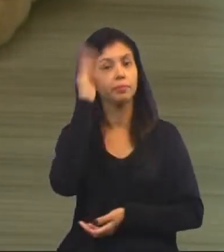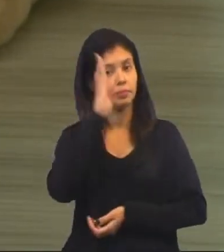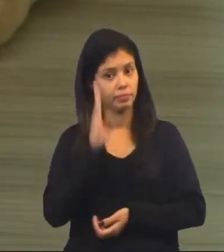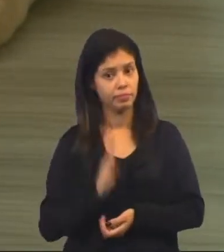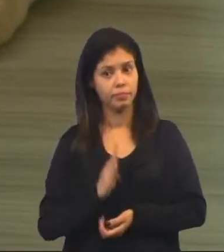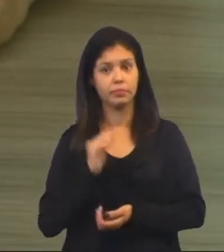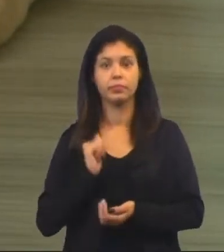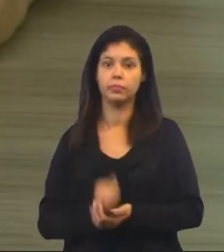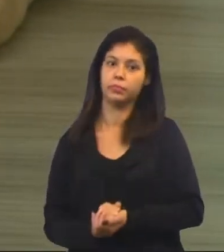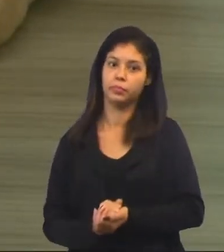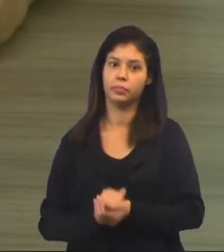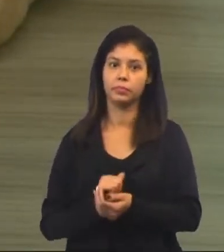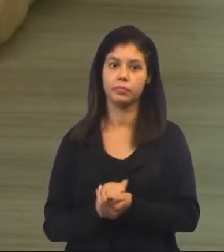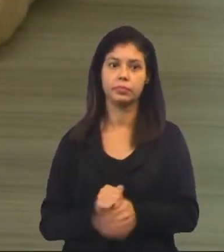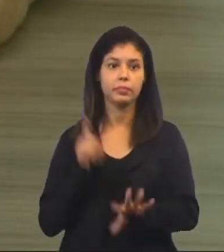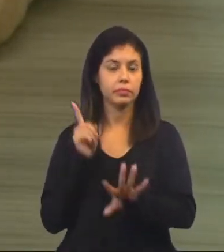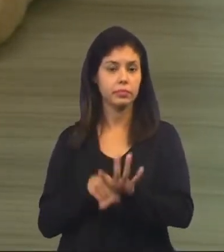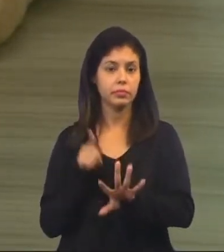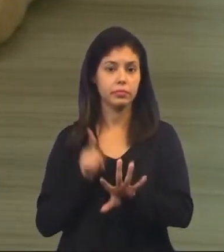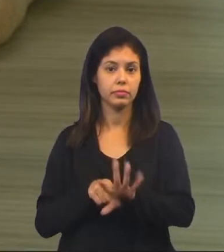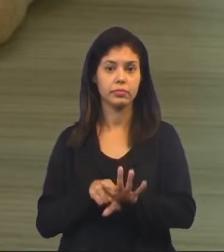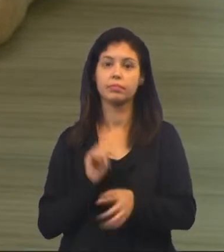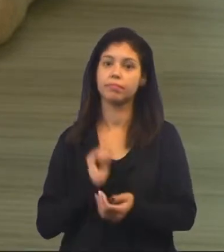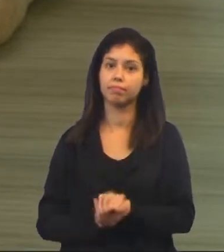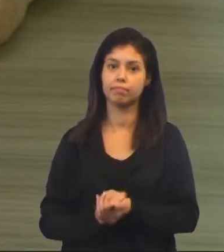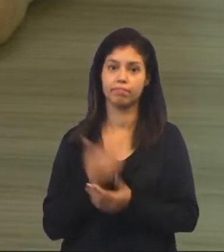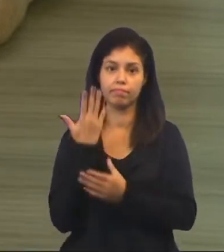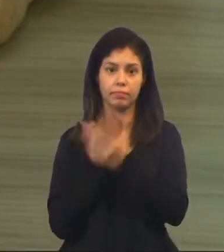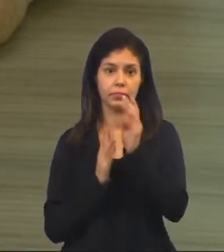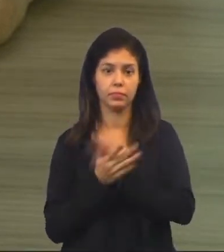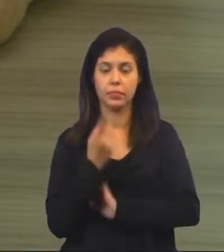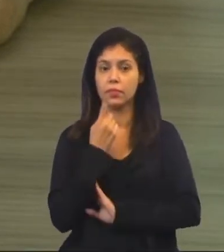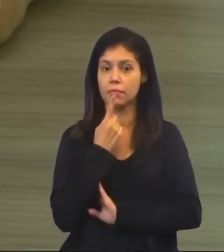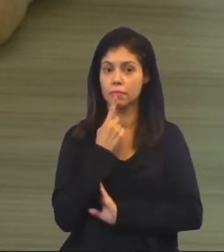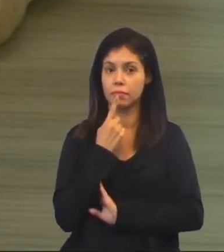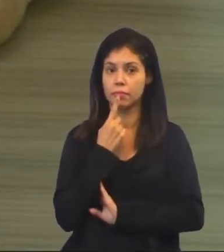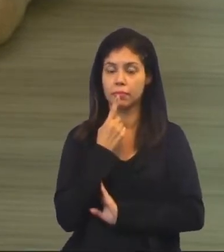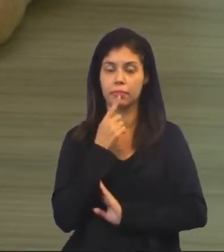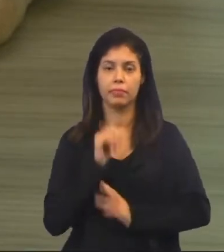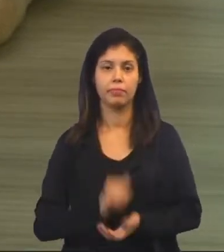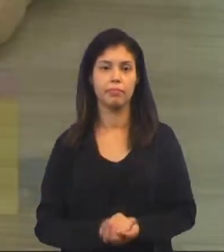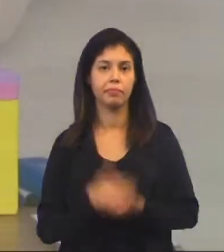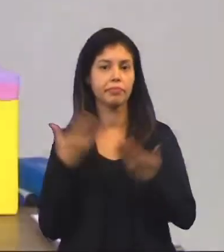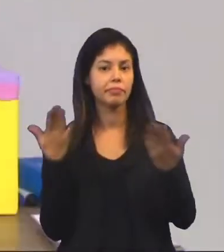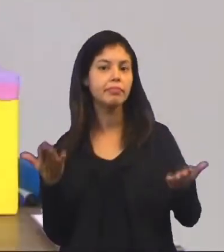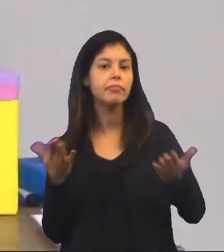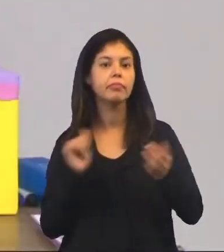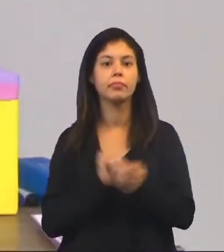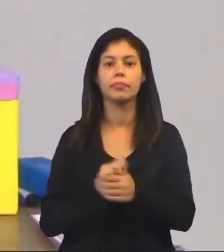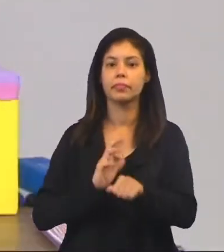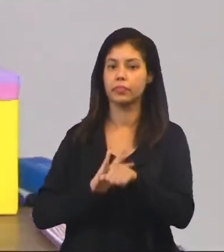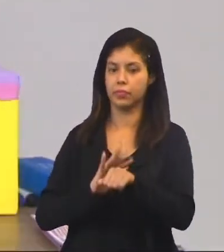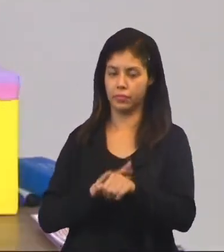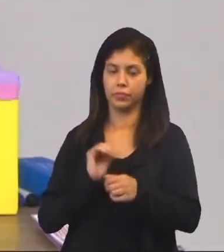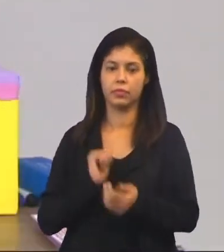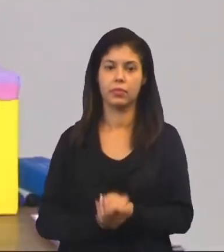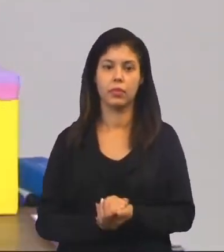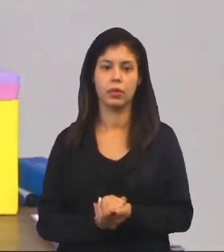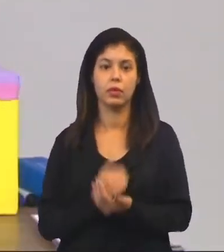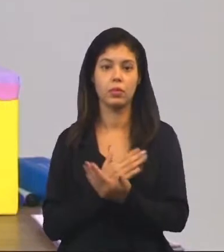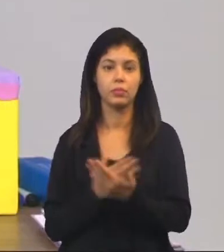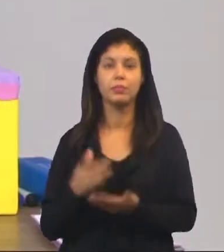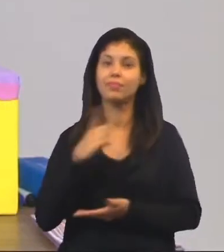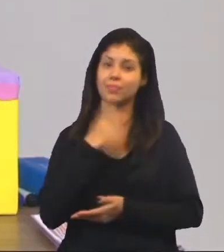Brasil, que é a doença mão-pé-boca. Vocês já ouviram falar? Então, esta doença, ela